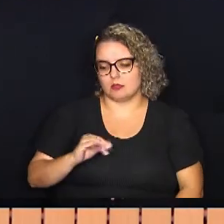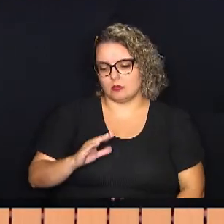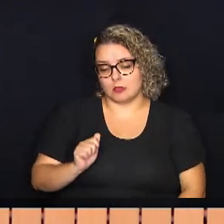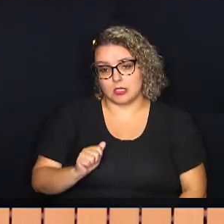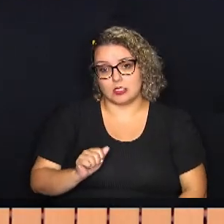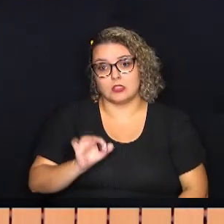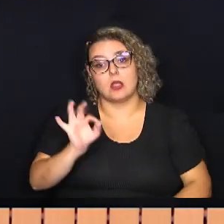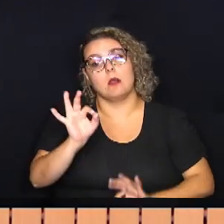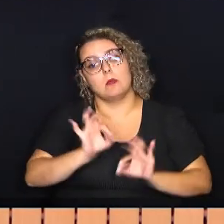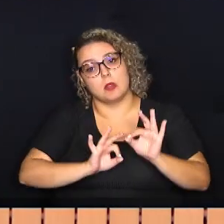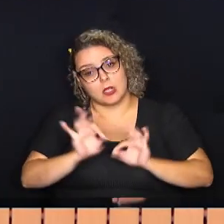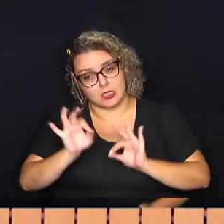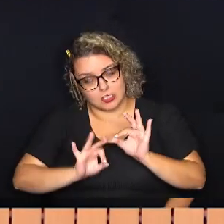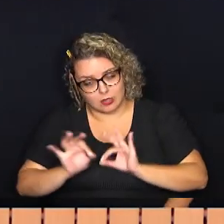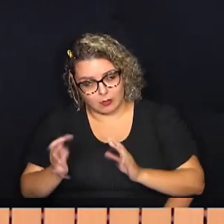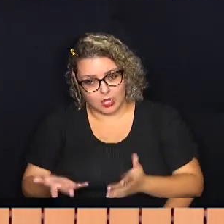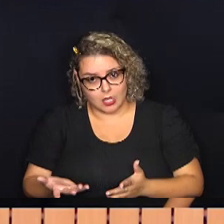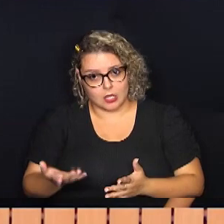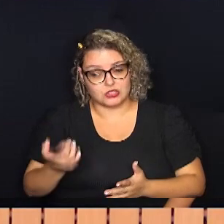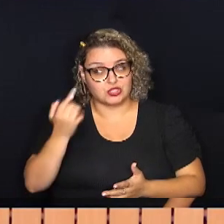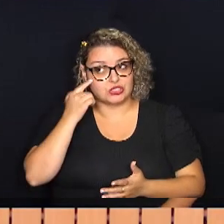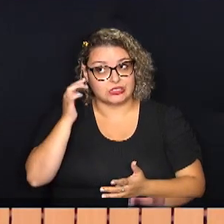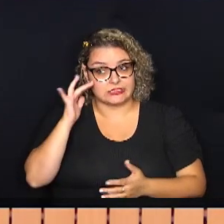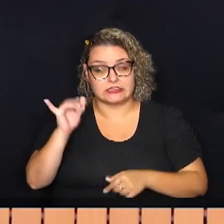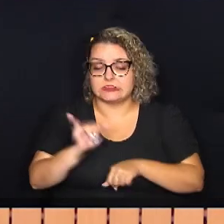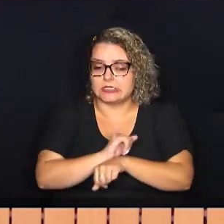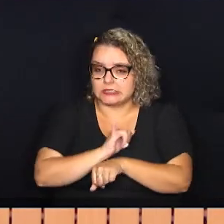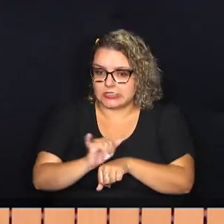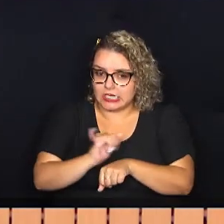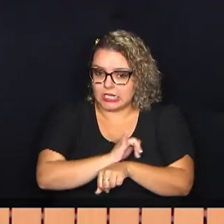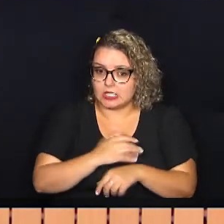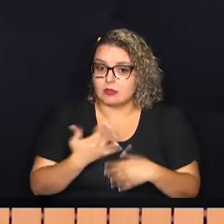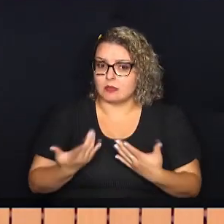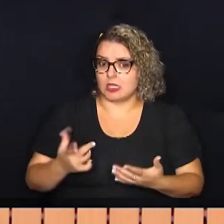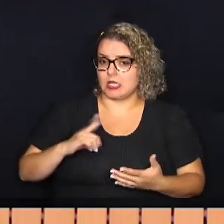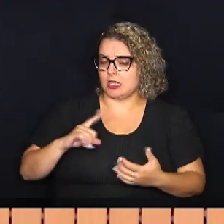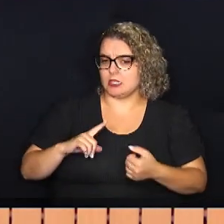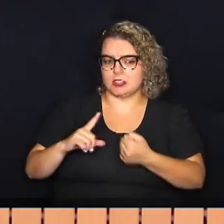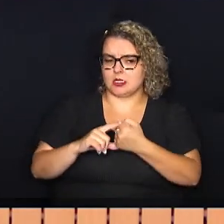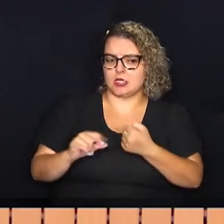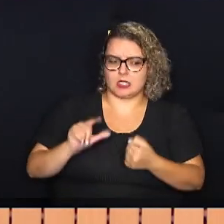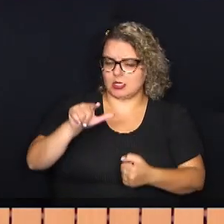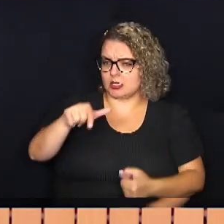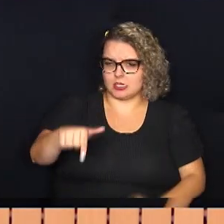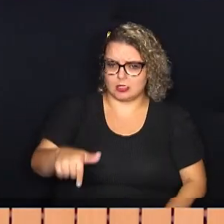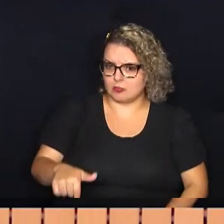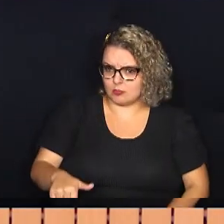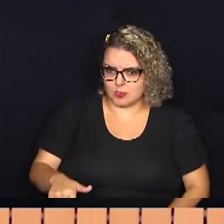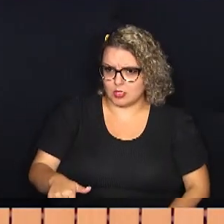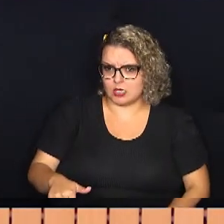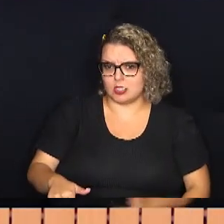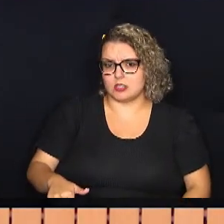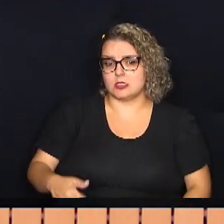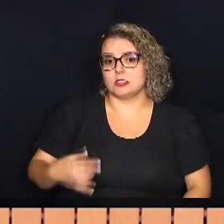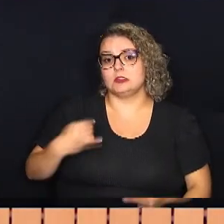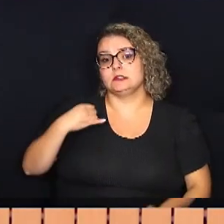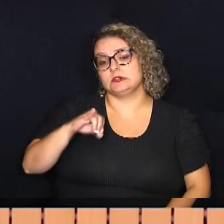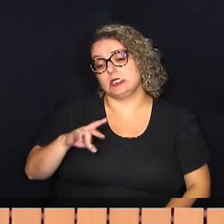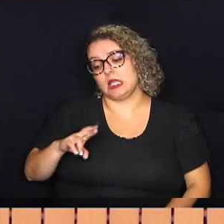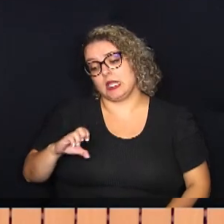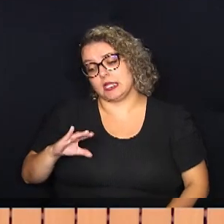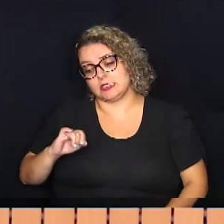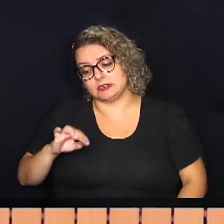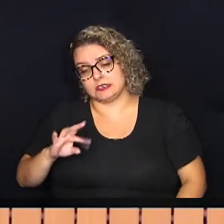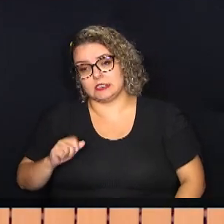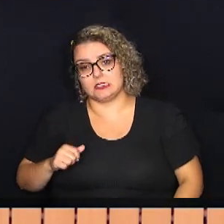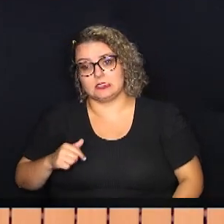aqui uma peça de planejamento, mas há dispositivos que permitem depois, caso